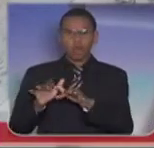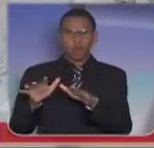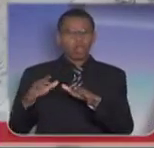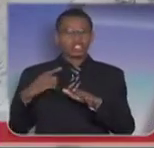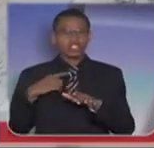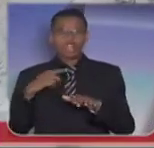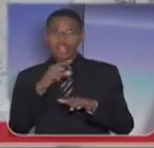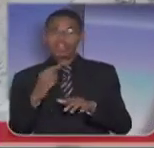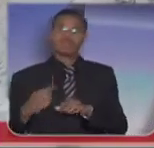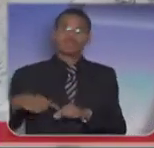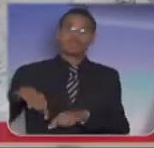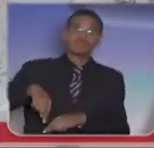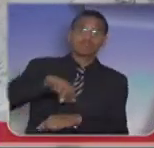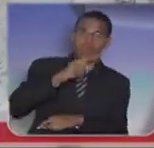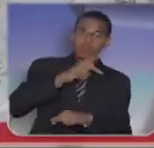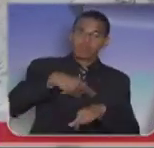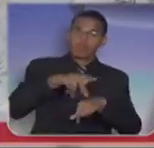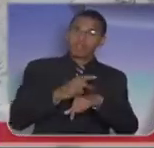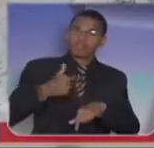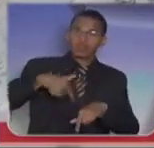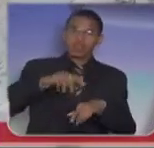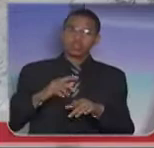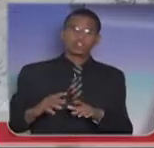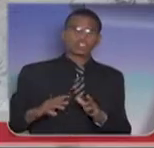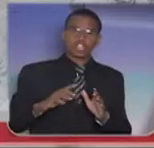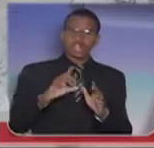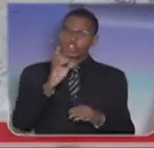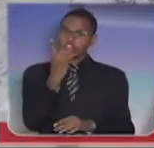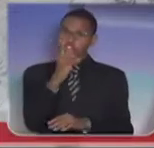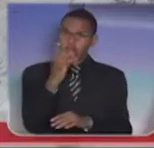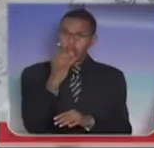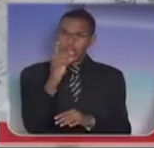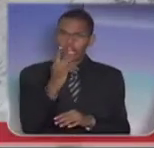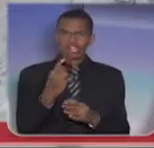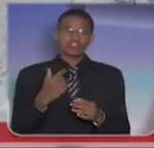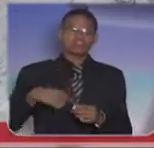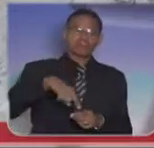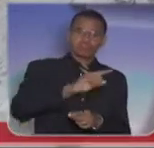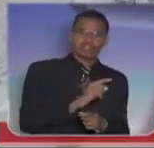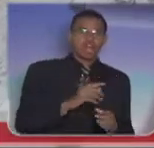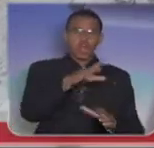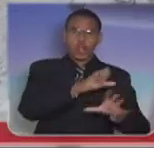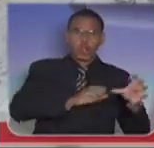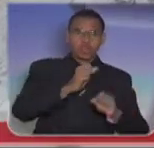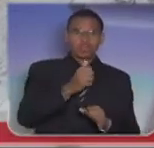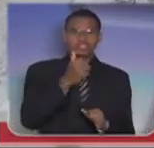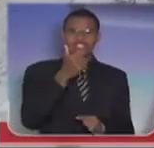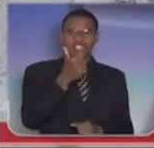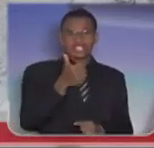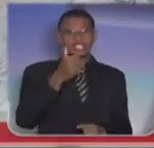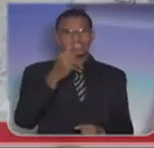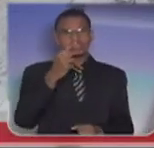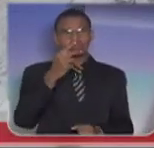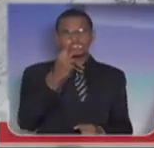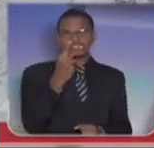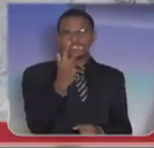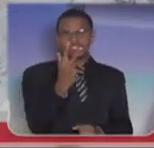aproximadamente 40 milhões, salvo engano, de dólares, acho que é isso, 40 milhões de dólares, 120 milhões de reais, praticamente.